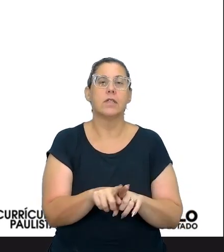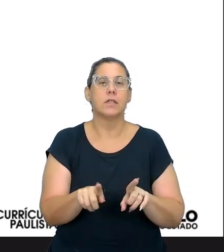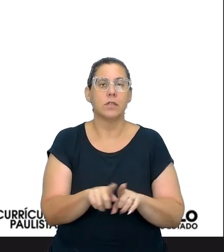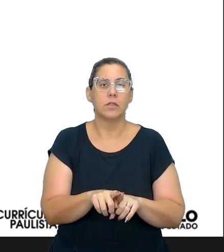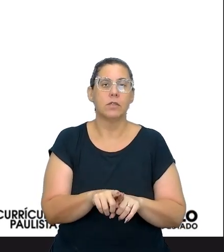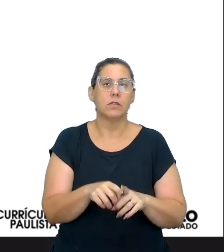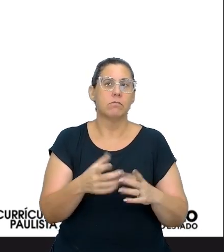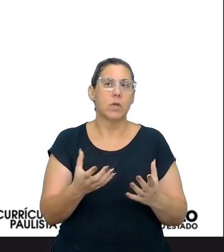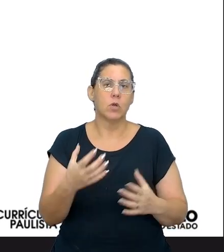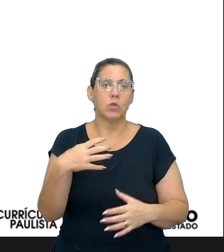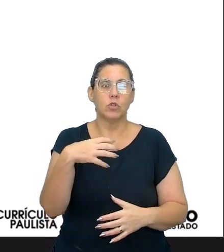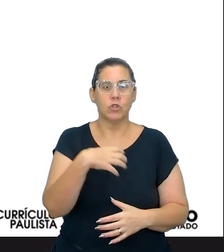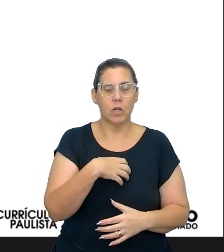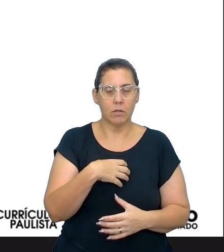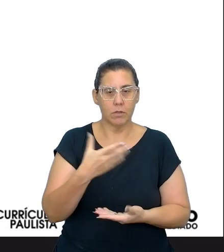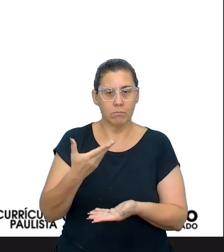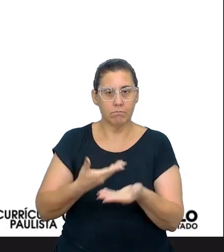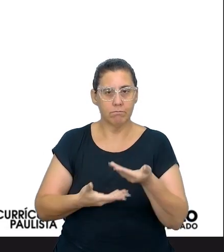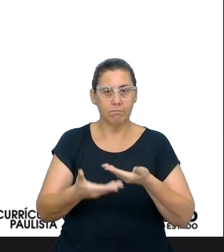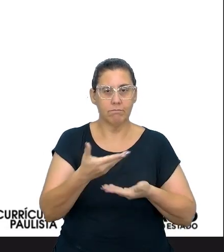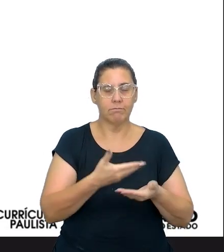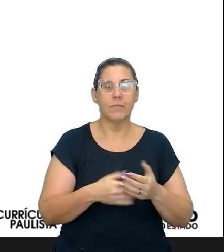um meio próprio de veiculação.